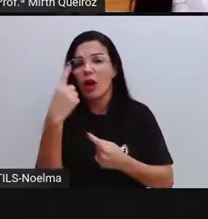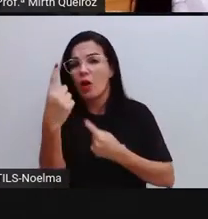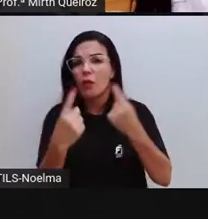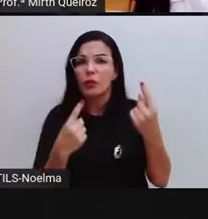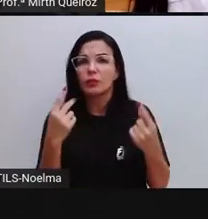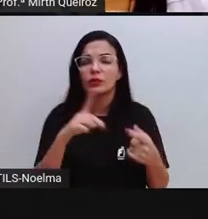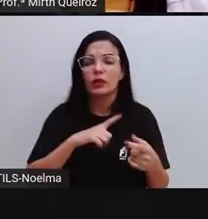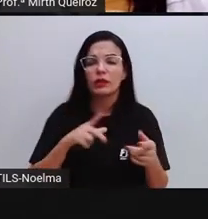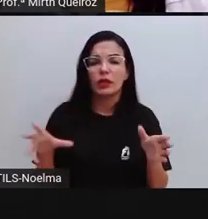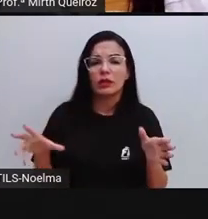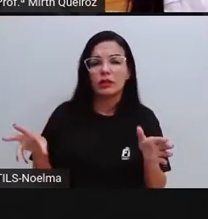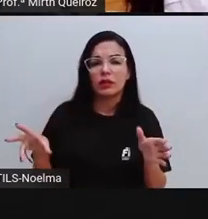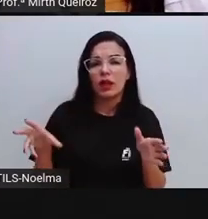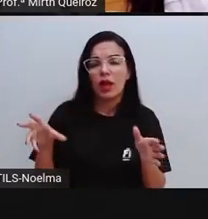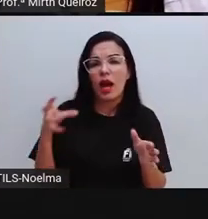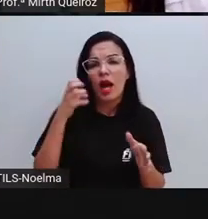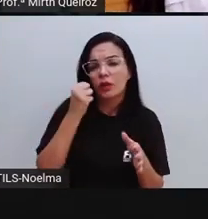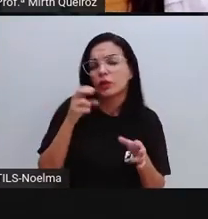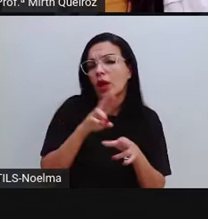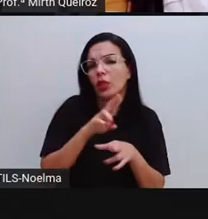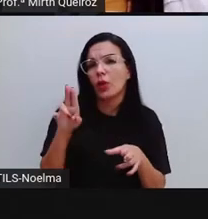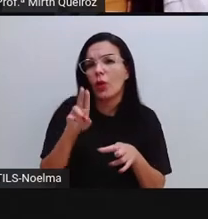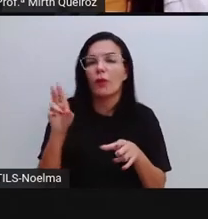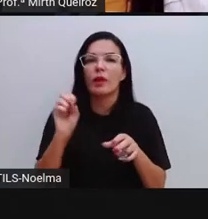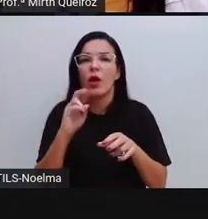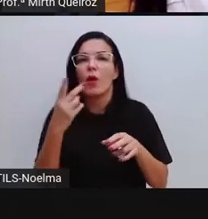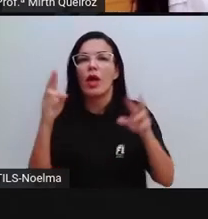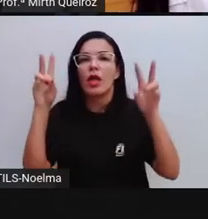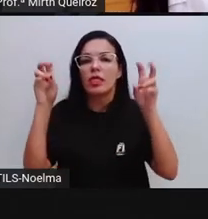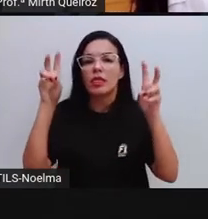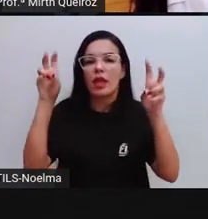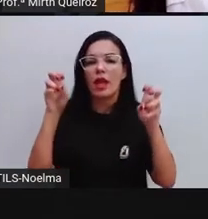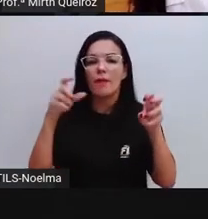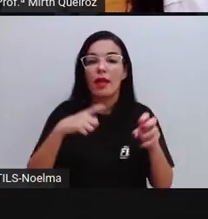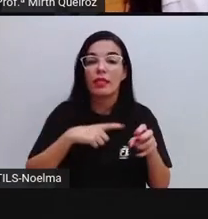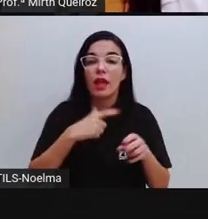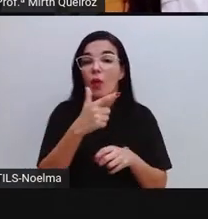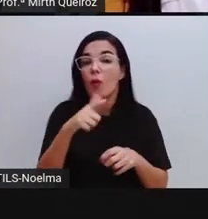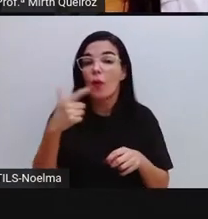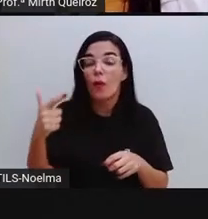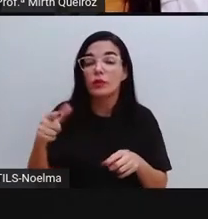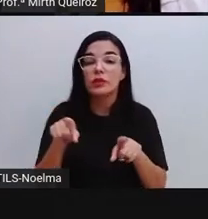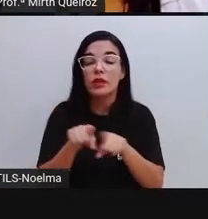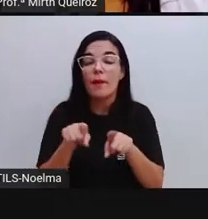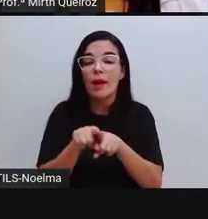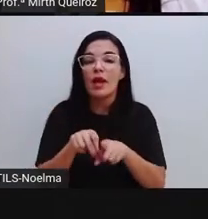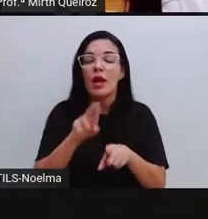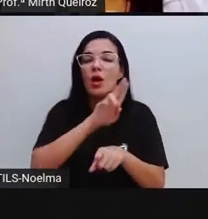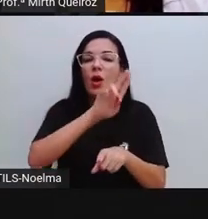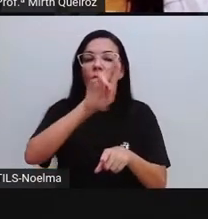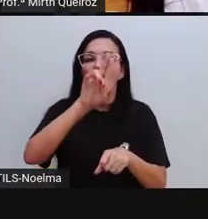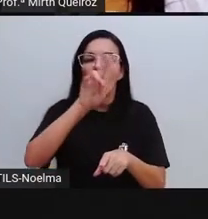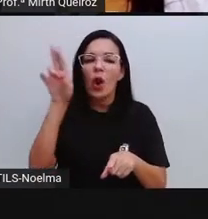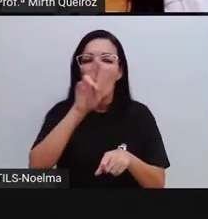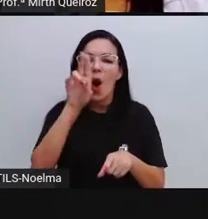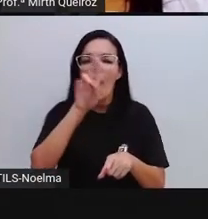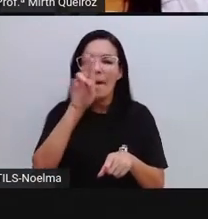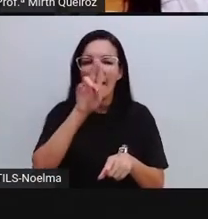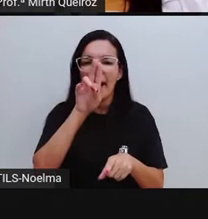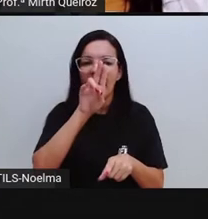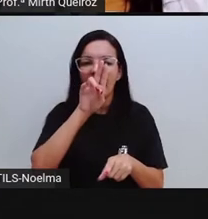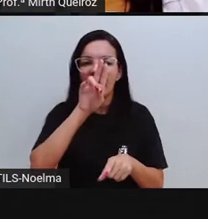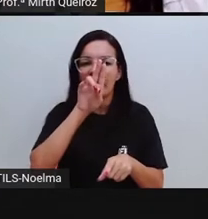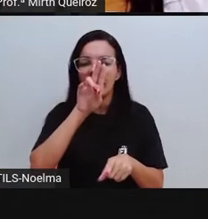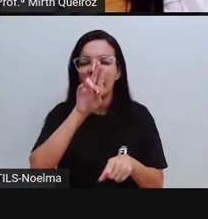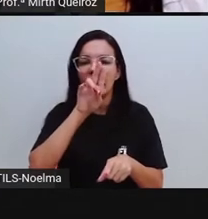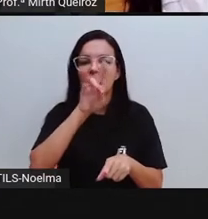nomes ou temas, né? Outros vão adotar aí o nome da matéria, como por exemplo, no